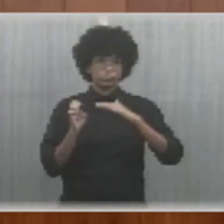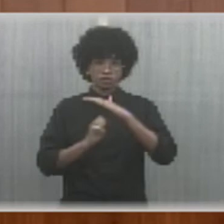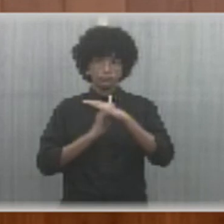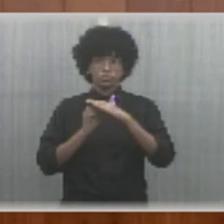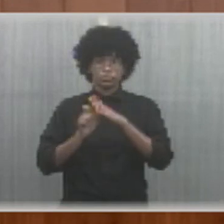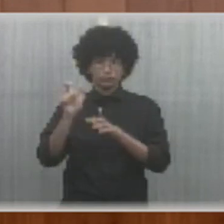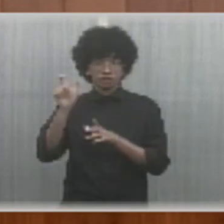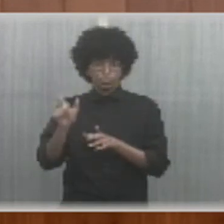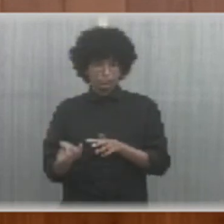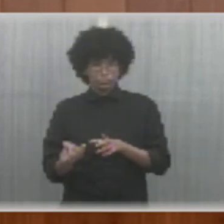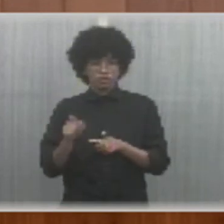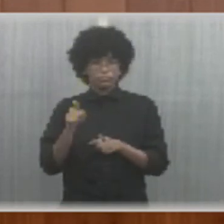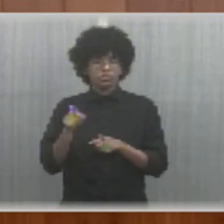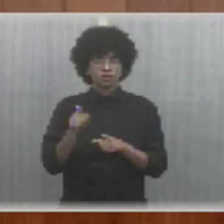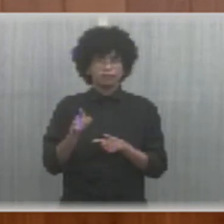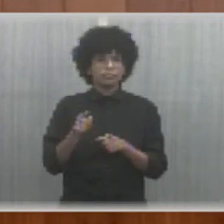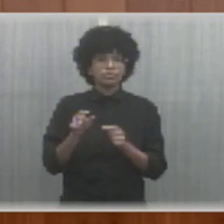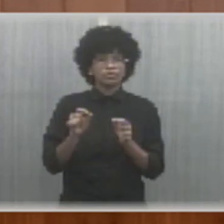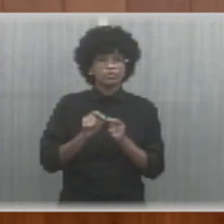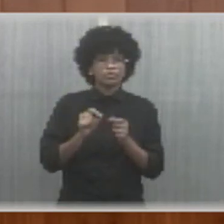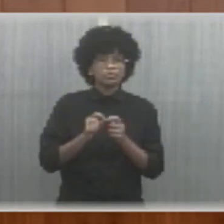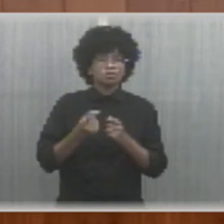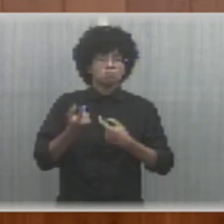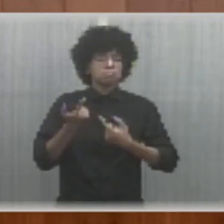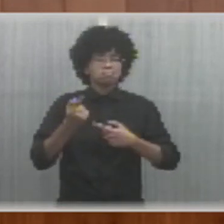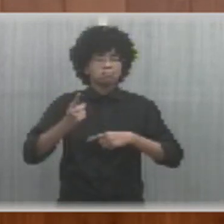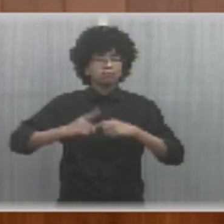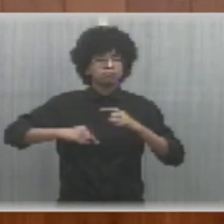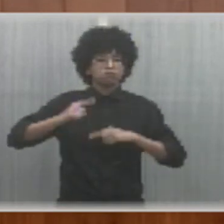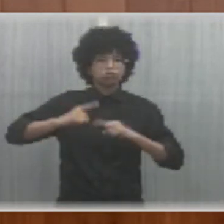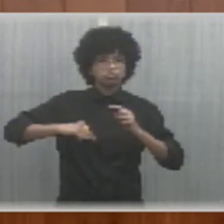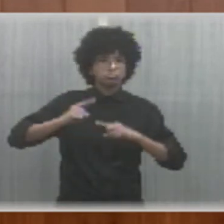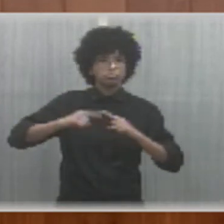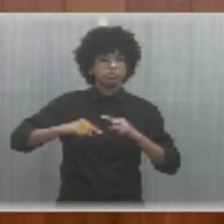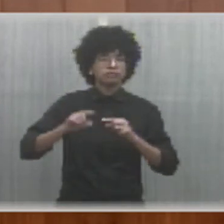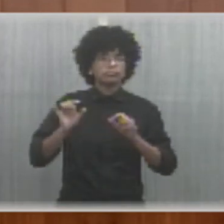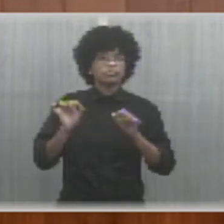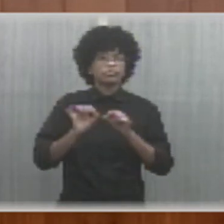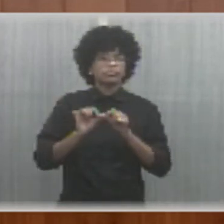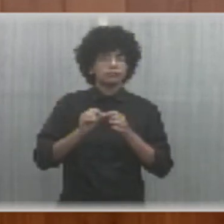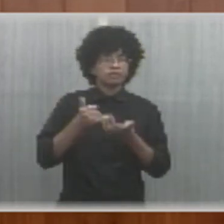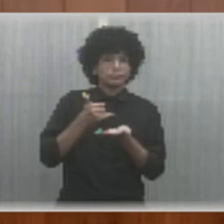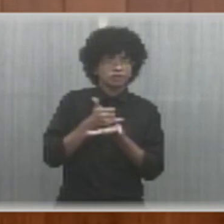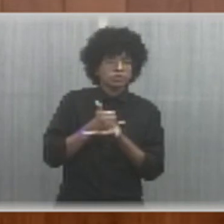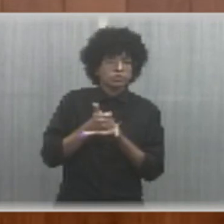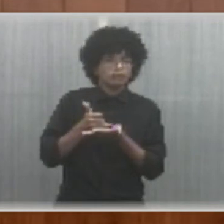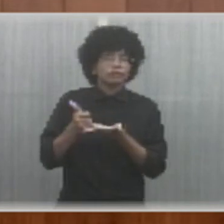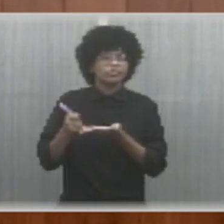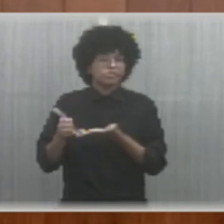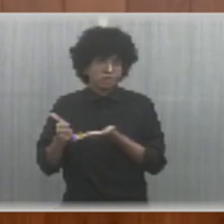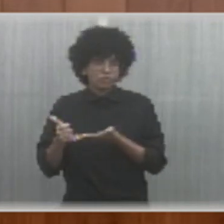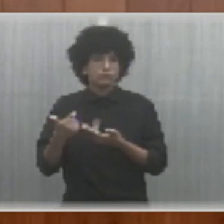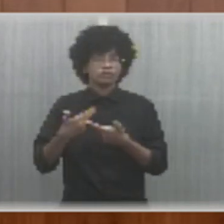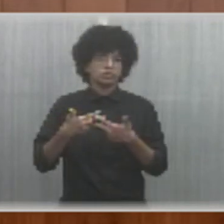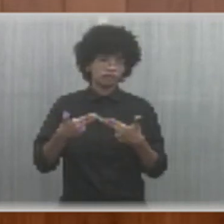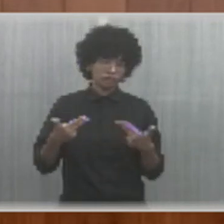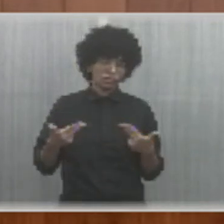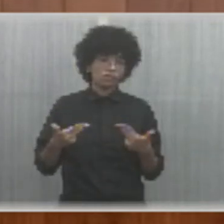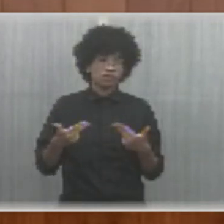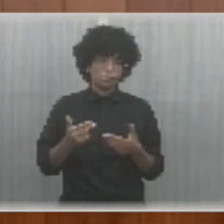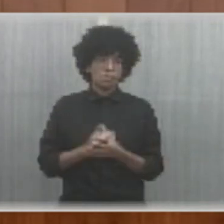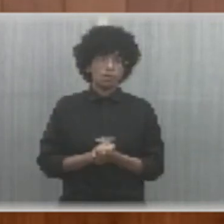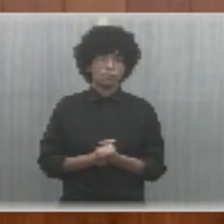negociava com produtos de maconha, do canabidiol, e que